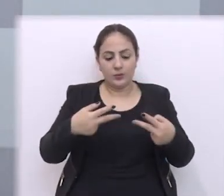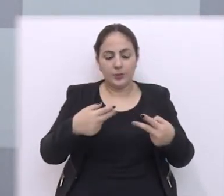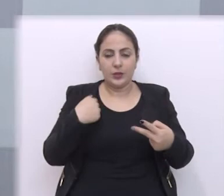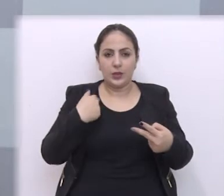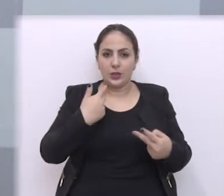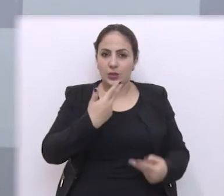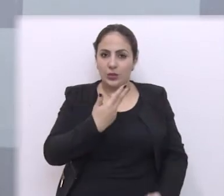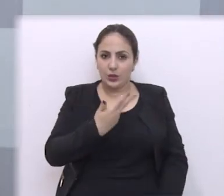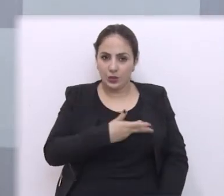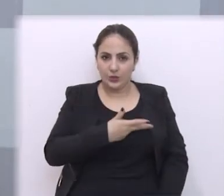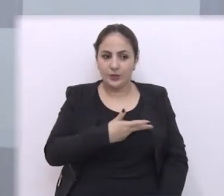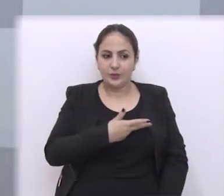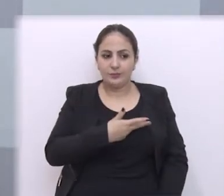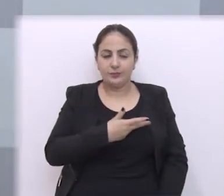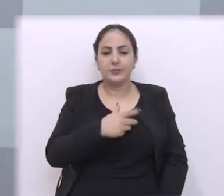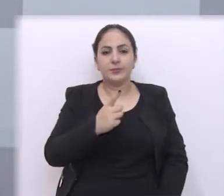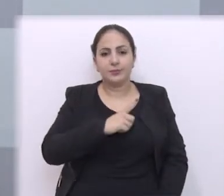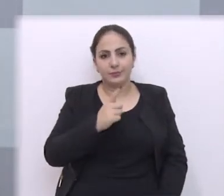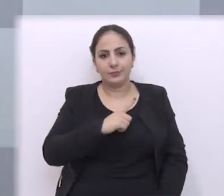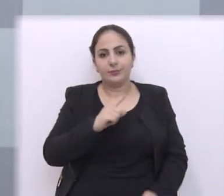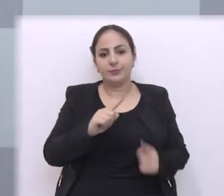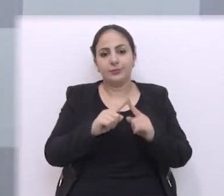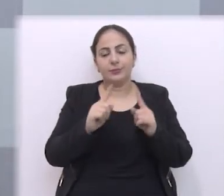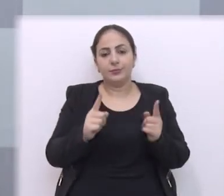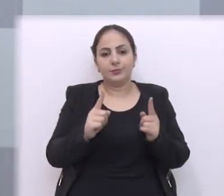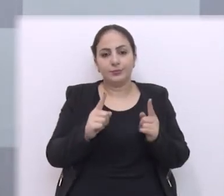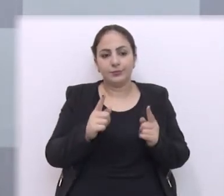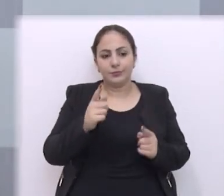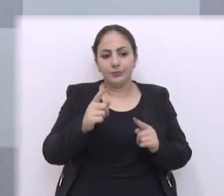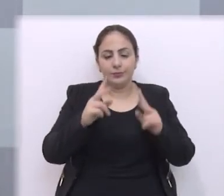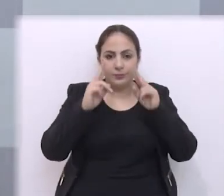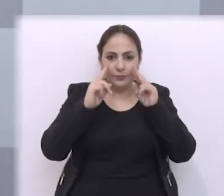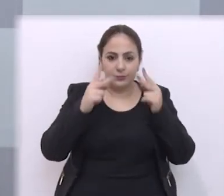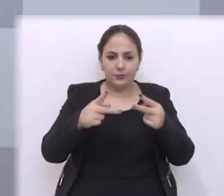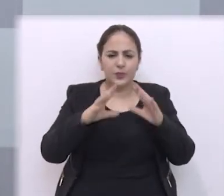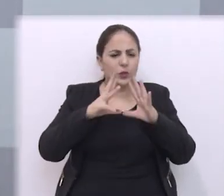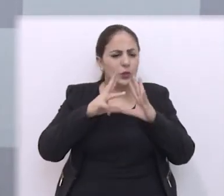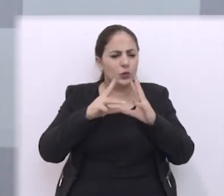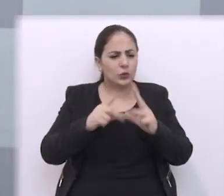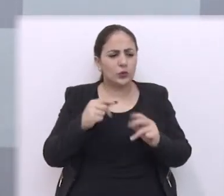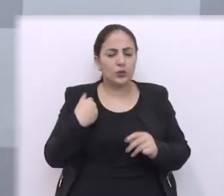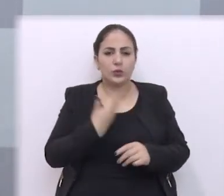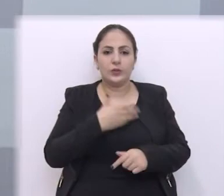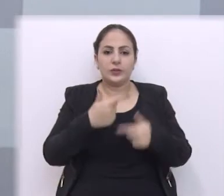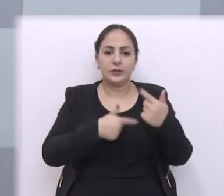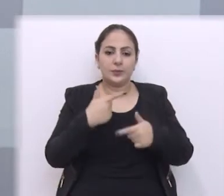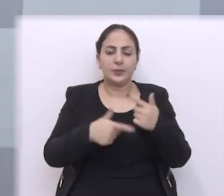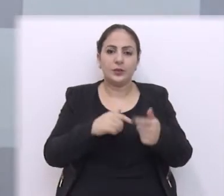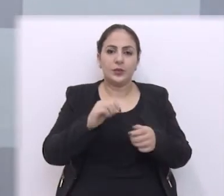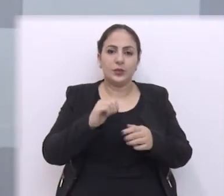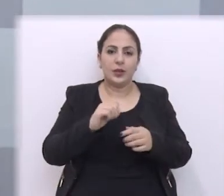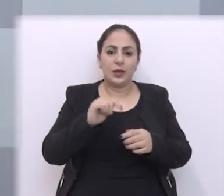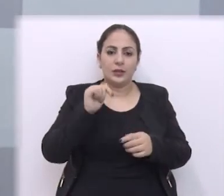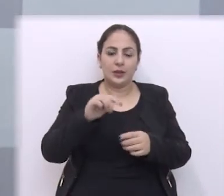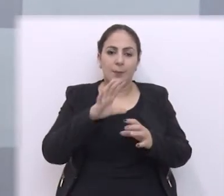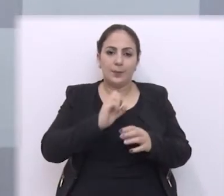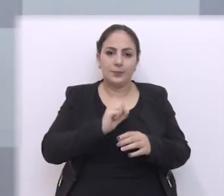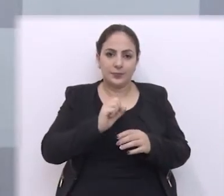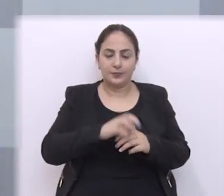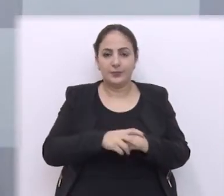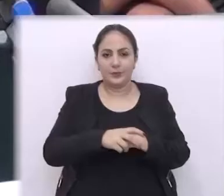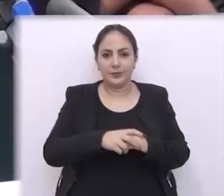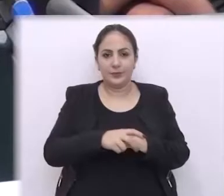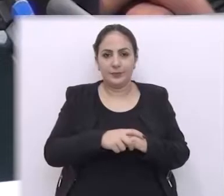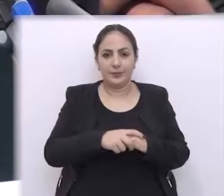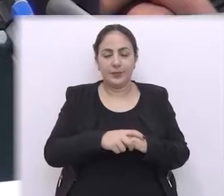reconhecimento a gente toma para si mas é um reconhecimento para todos aqueles que trabalham com o esporte amador